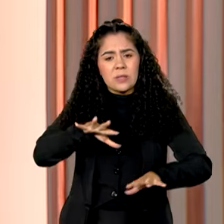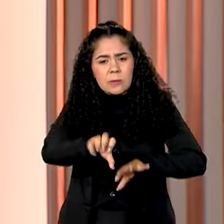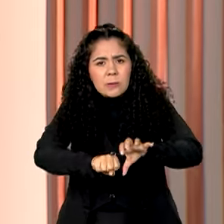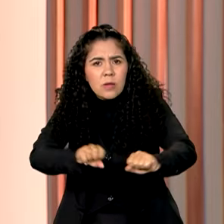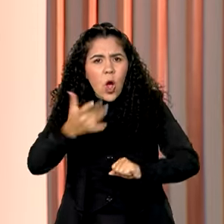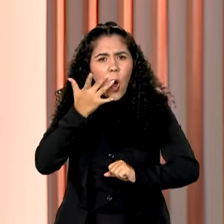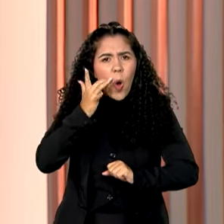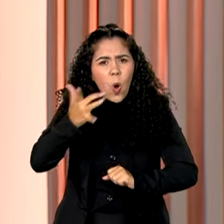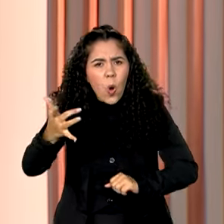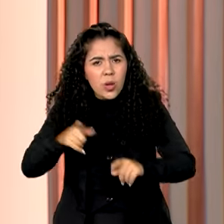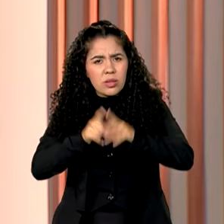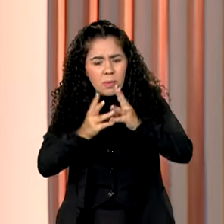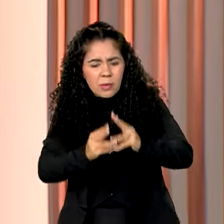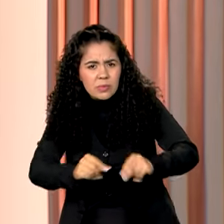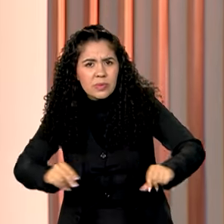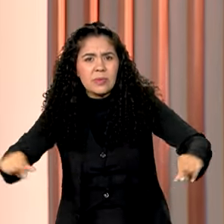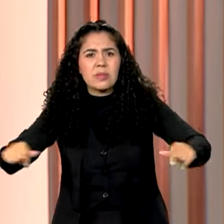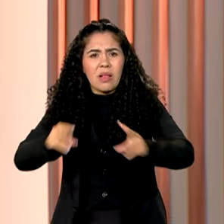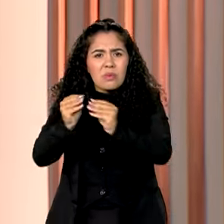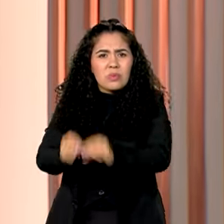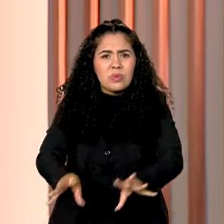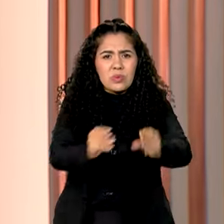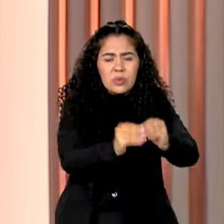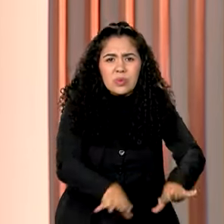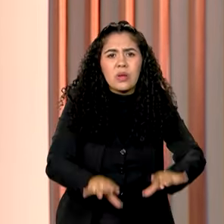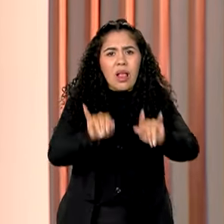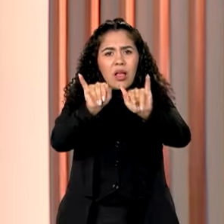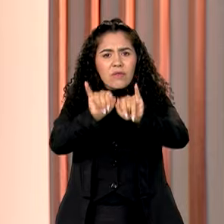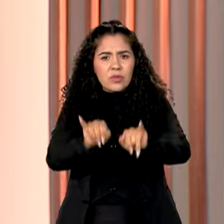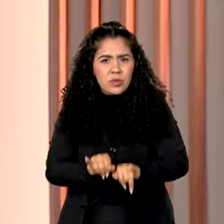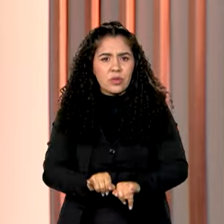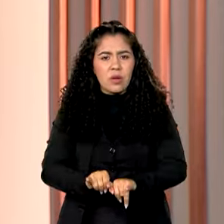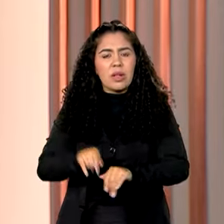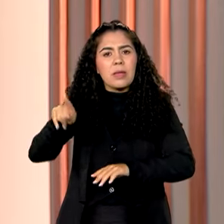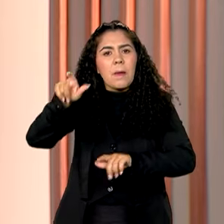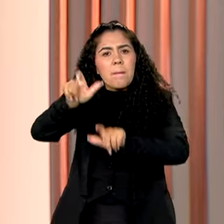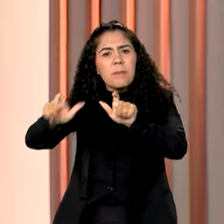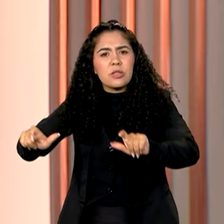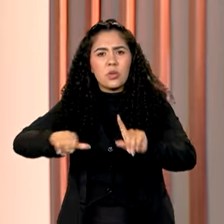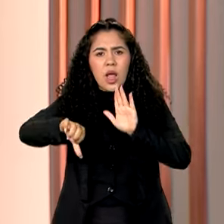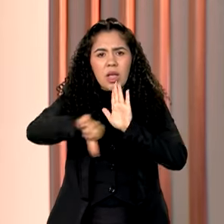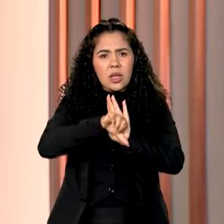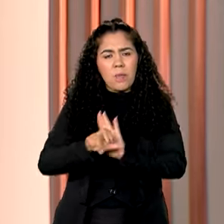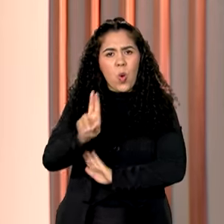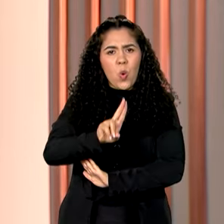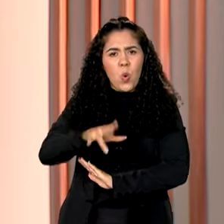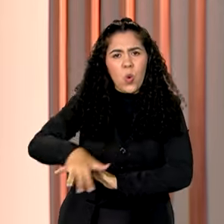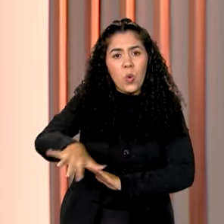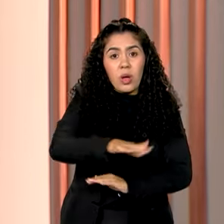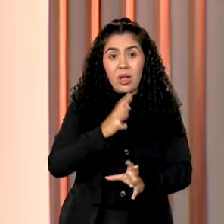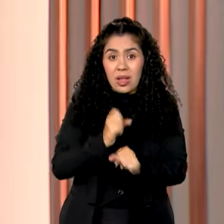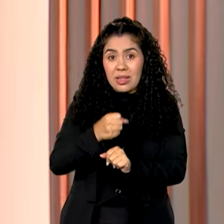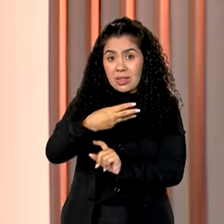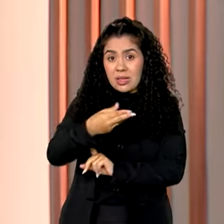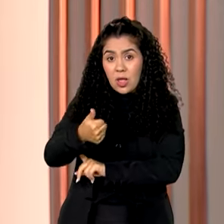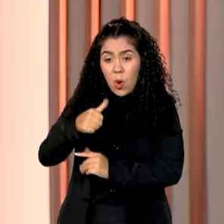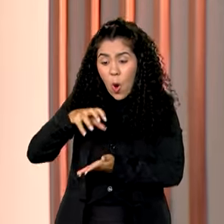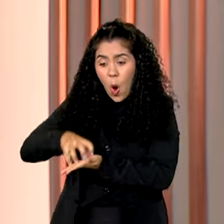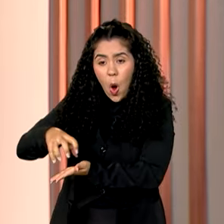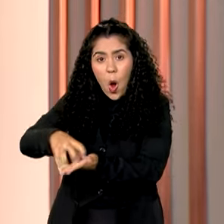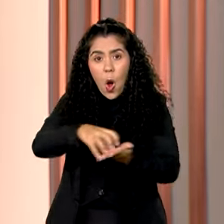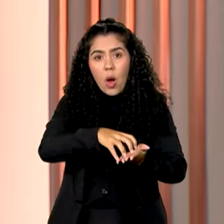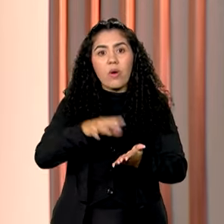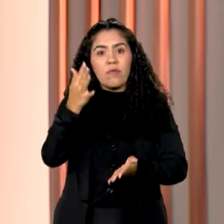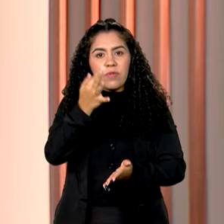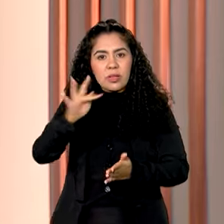de equipamentos e destruição da infraestrutura usada pelos criminosos. 31 órgãos federais atuam na